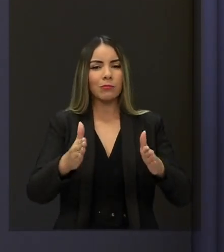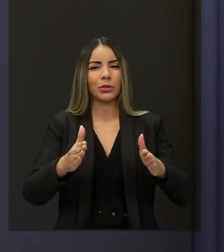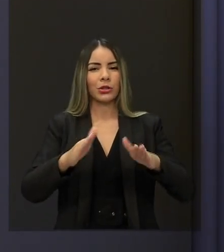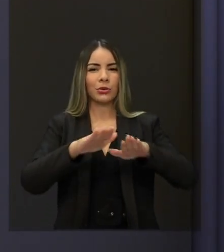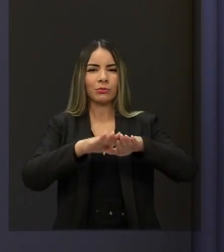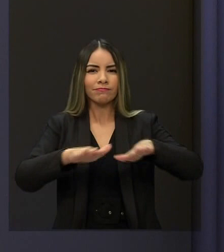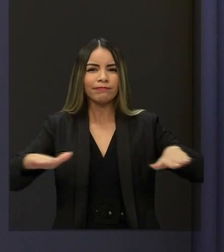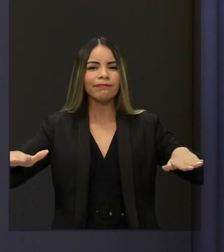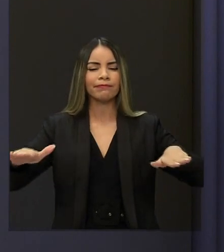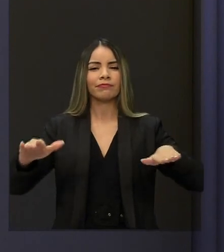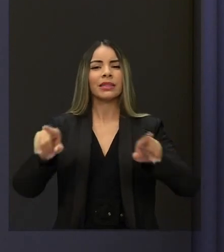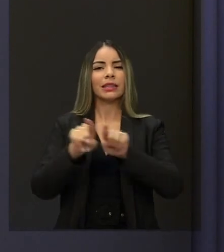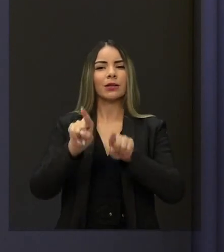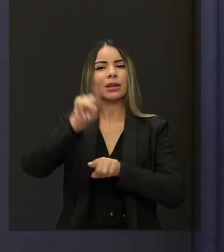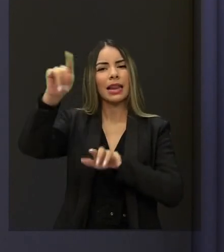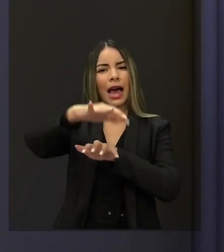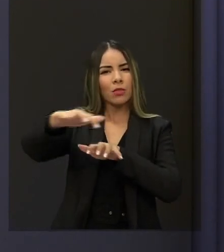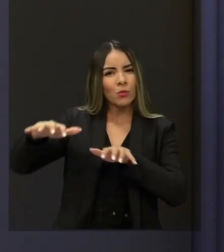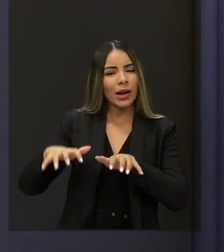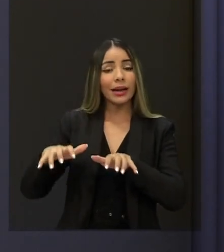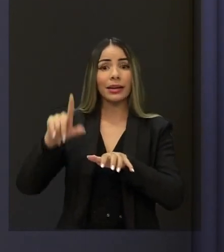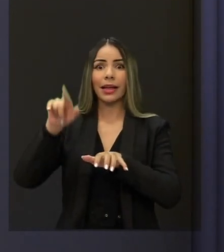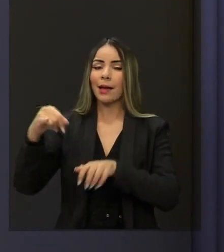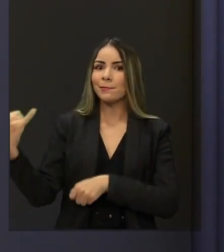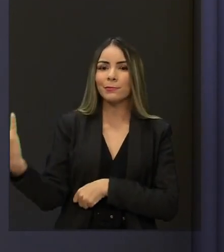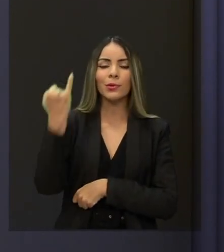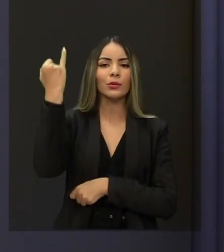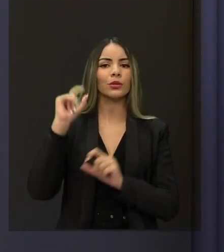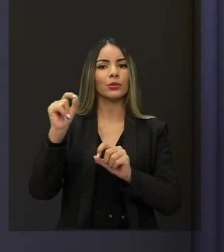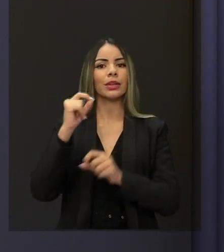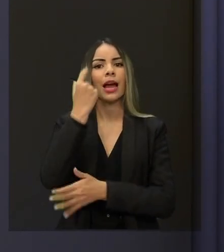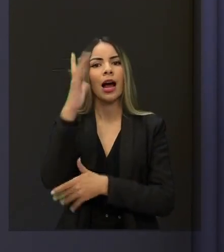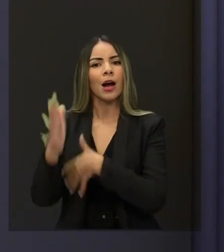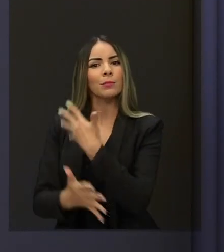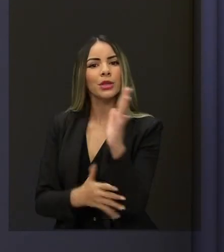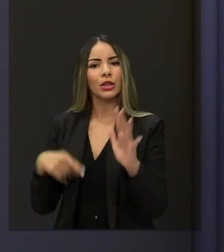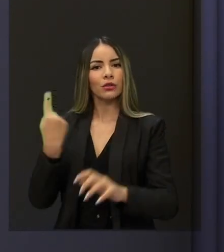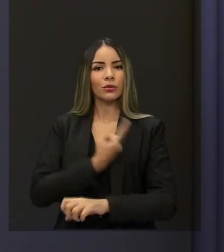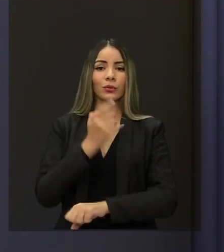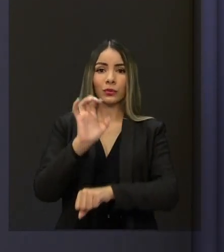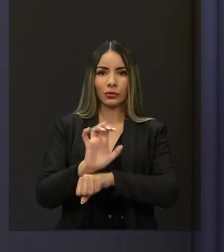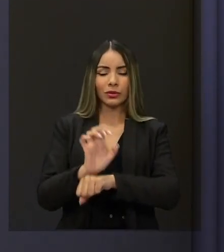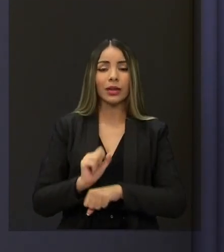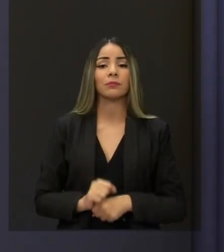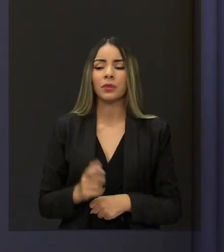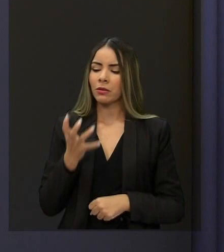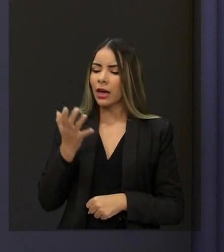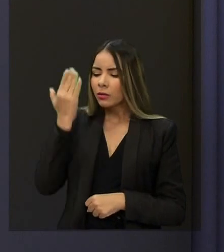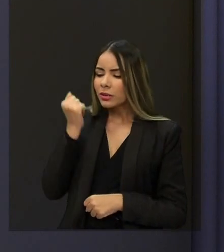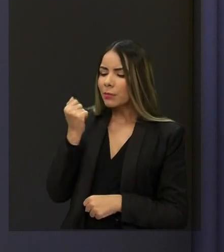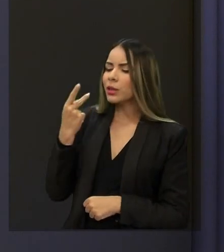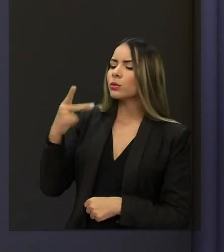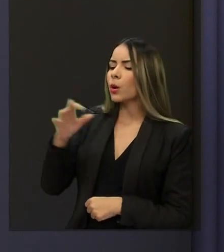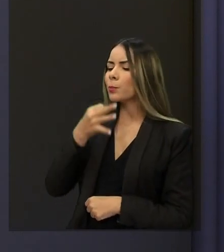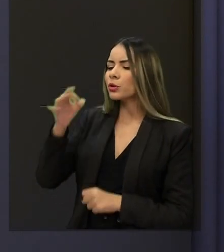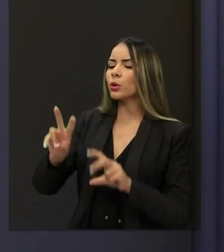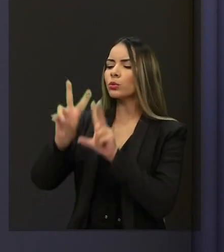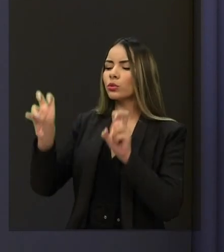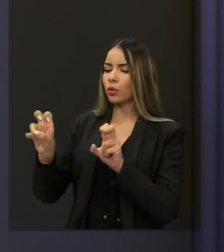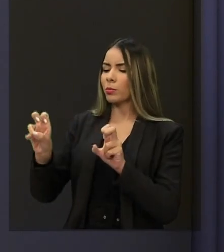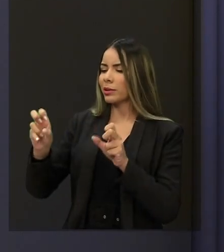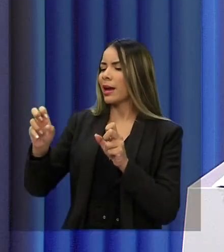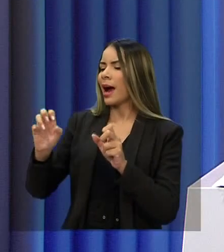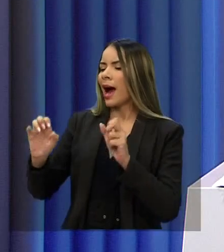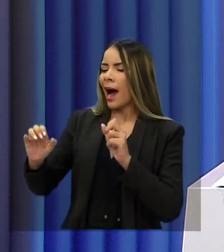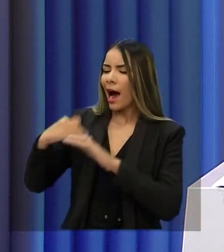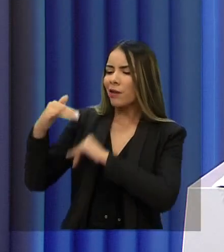metropolitana do Cariri. Fundamental para o meio ambiente do nosso estado. Eu queria saber a sua opinião dos avanços necessários nessa